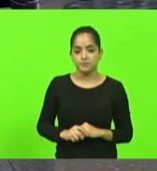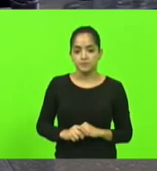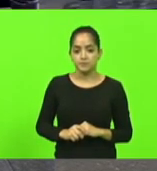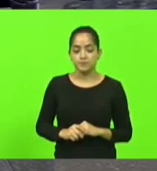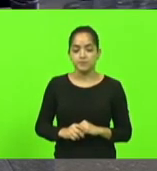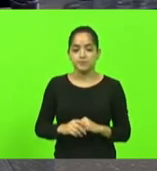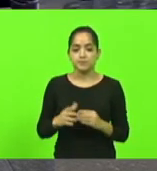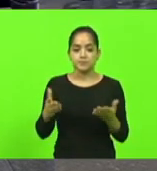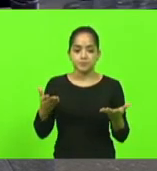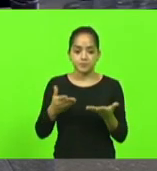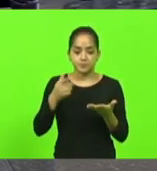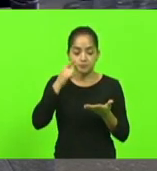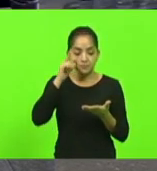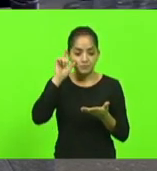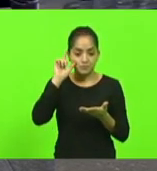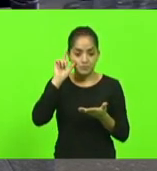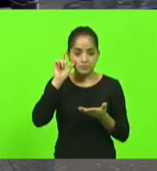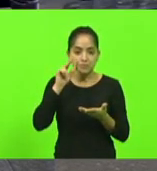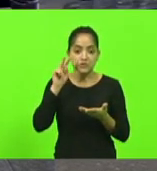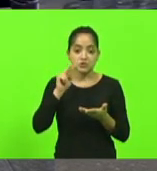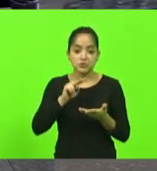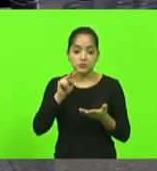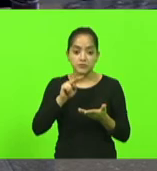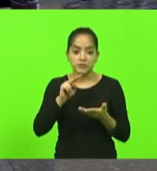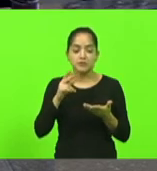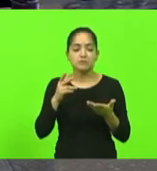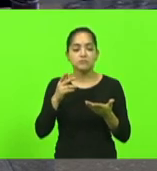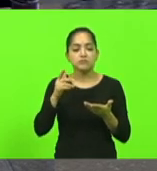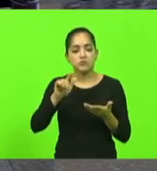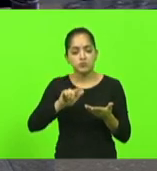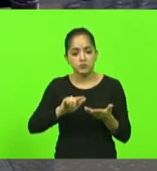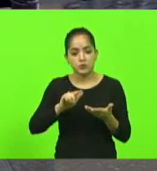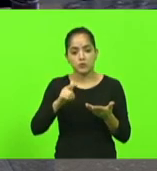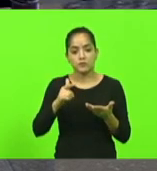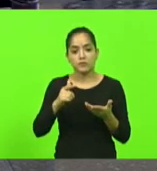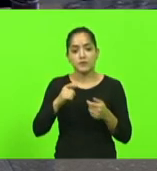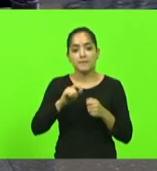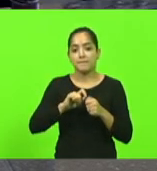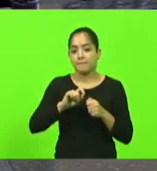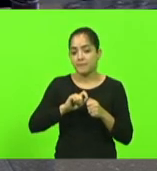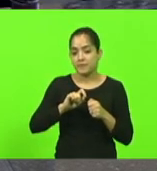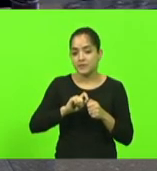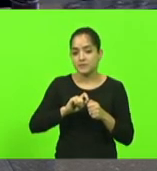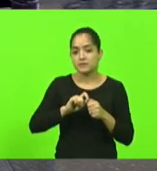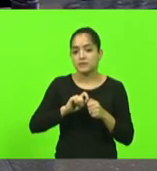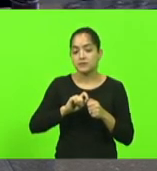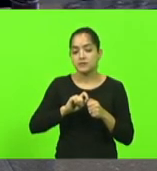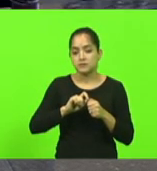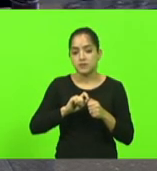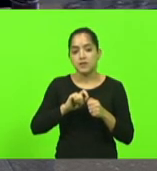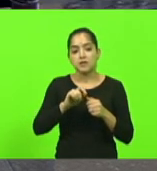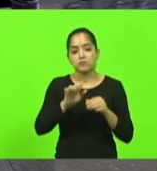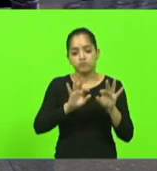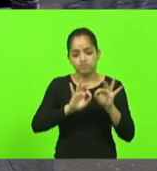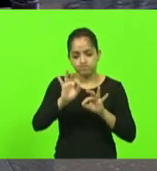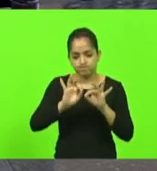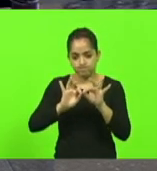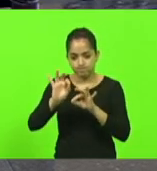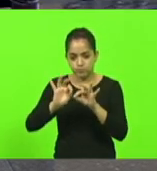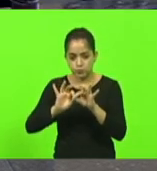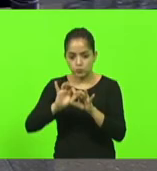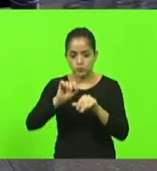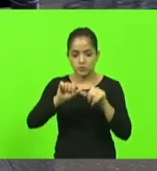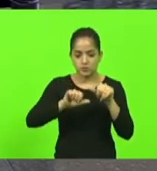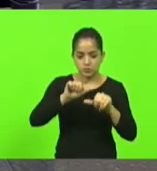eu no dia de ontem a vontade mais uma vez de que se faça os ajustes que durante esses